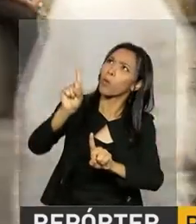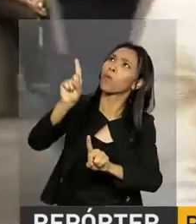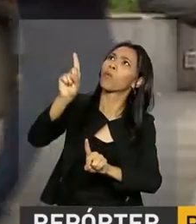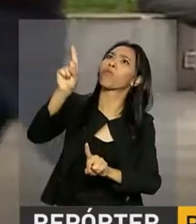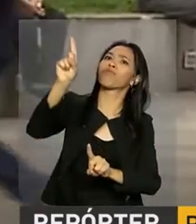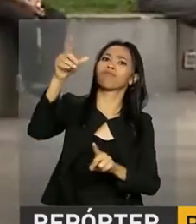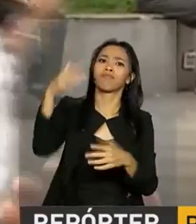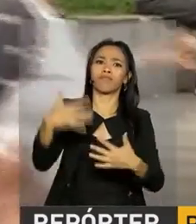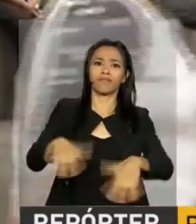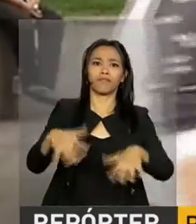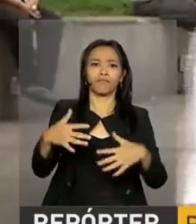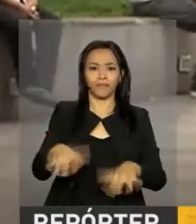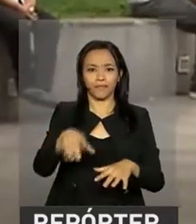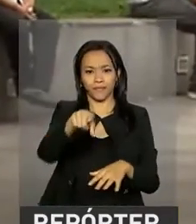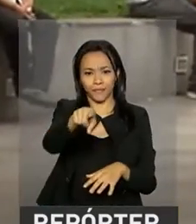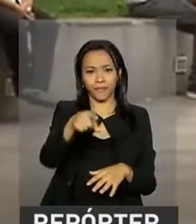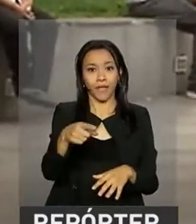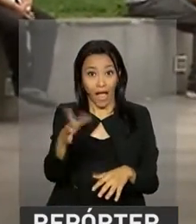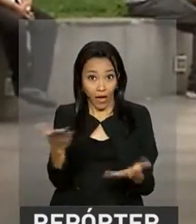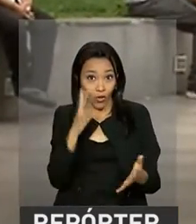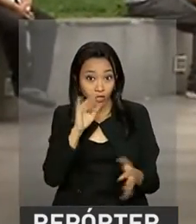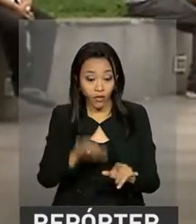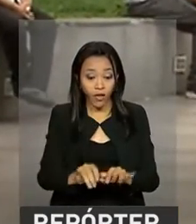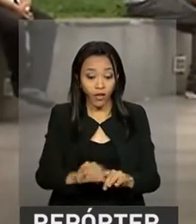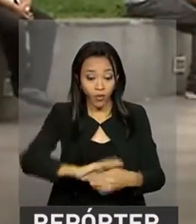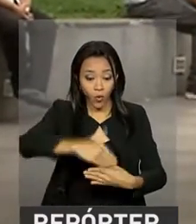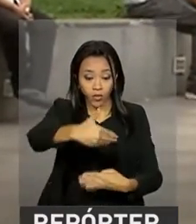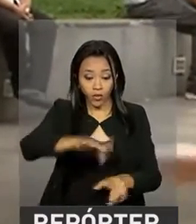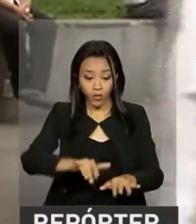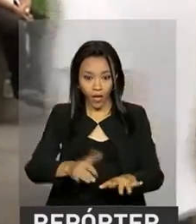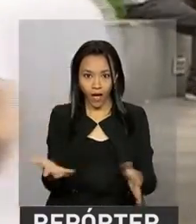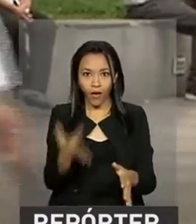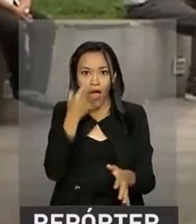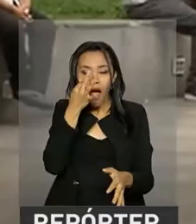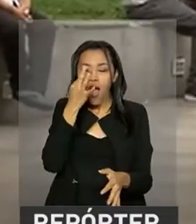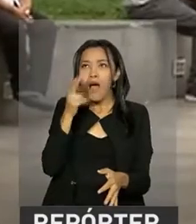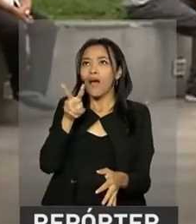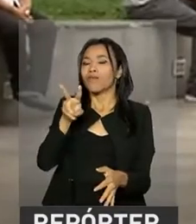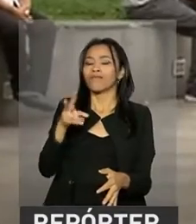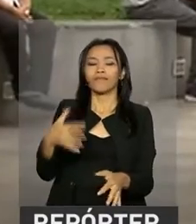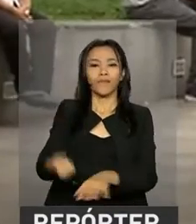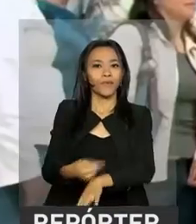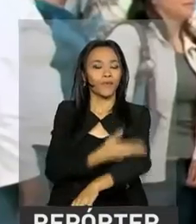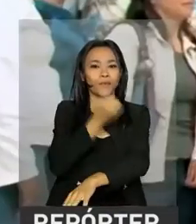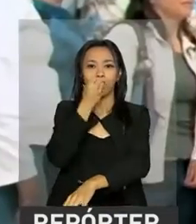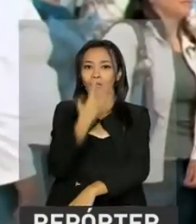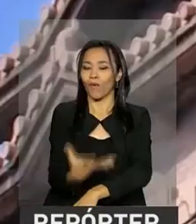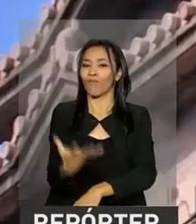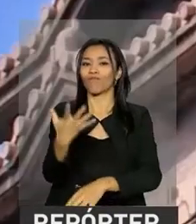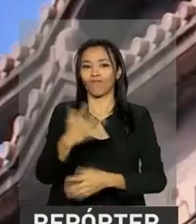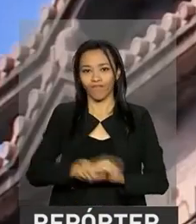que apesar de ter lançado o meu, eu só vi pelo computador e agora eu vou poder estar lá e ver ele. Ai, vai ser muito bom.